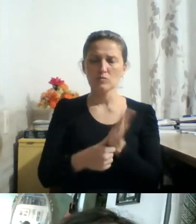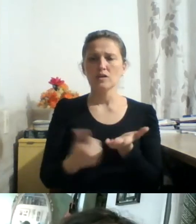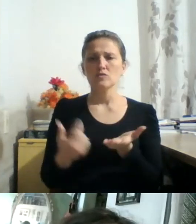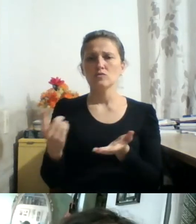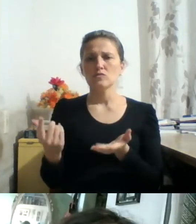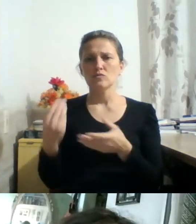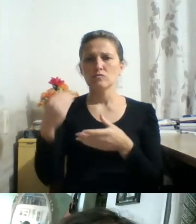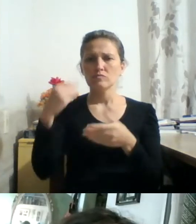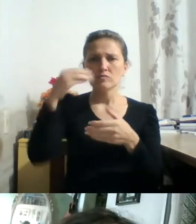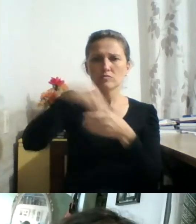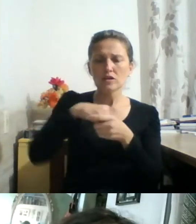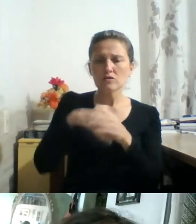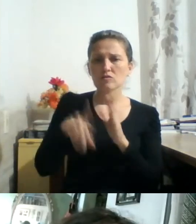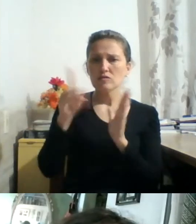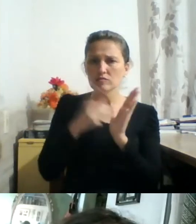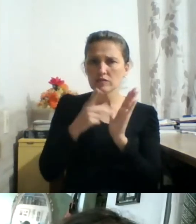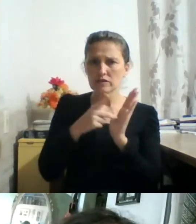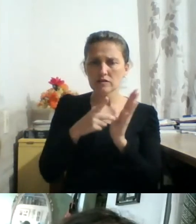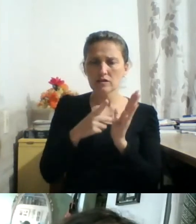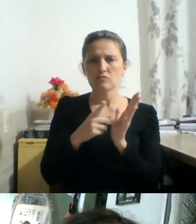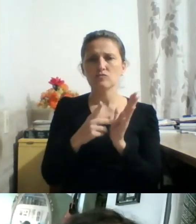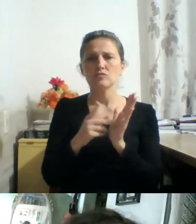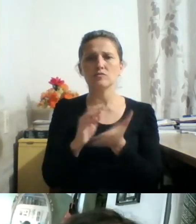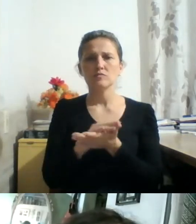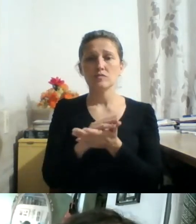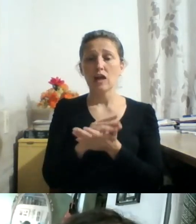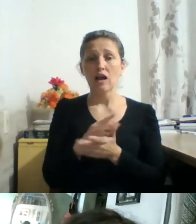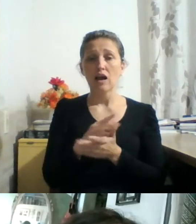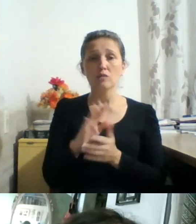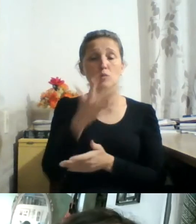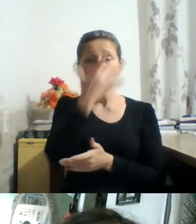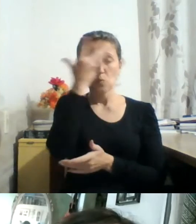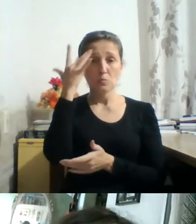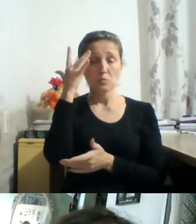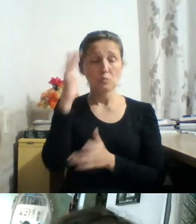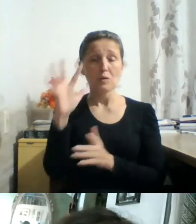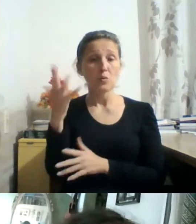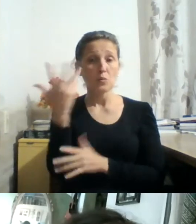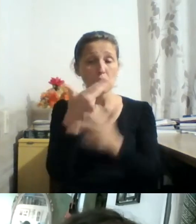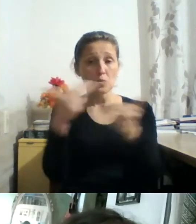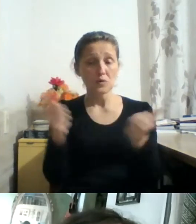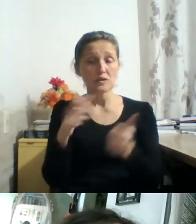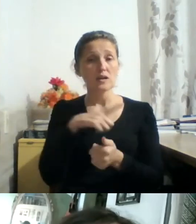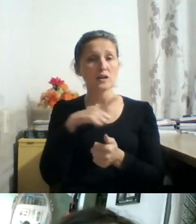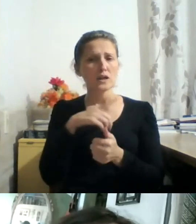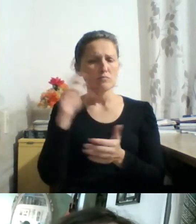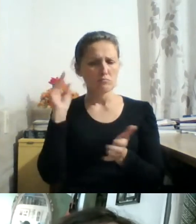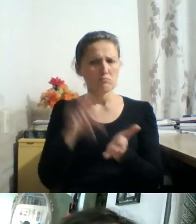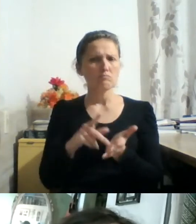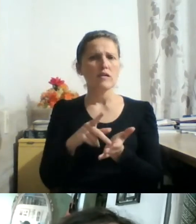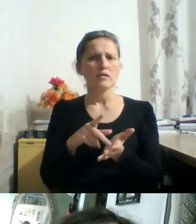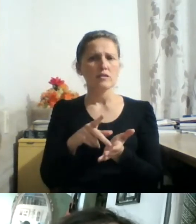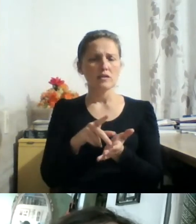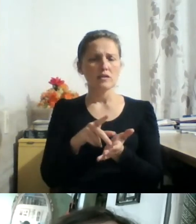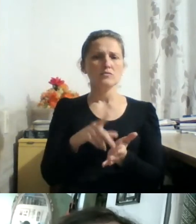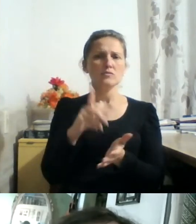remete a algo que tem credibilidade, como sempre se acreditou que a fotografia tivesse desde os seus